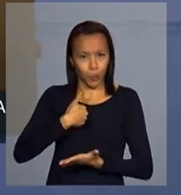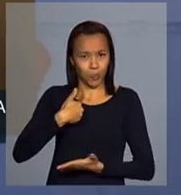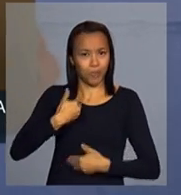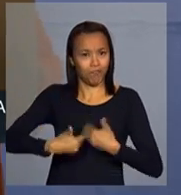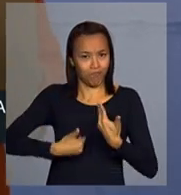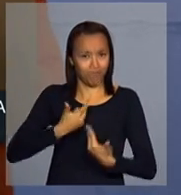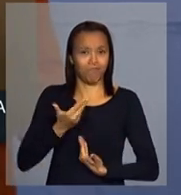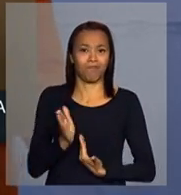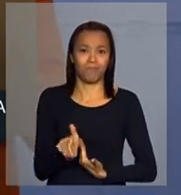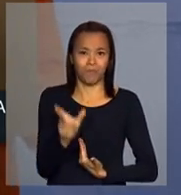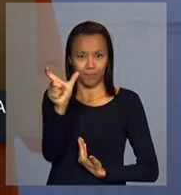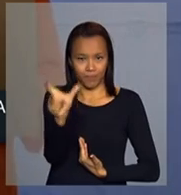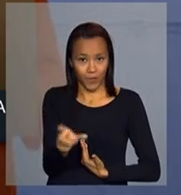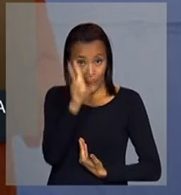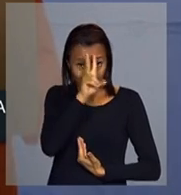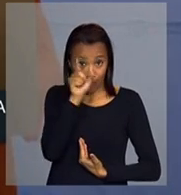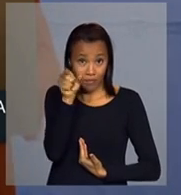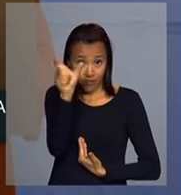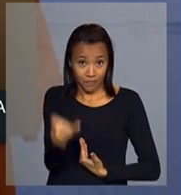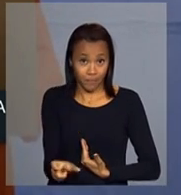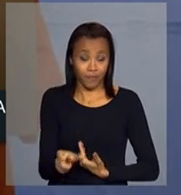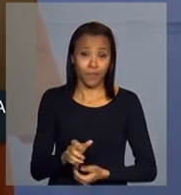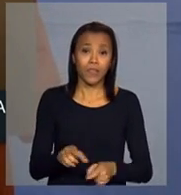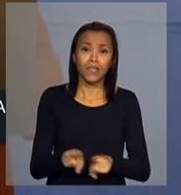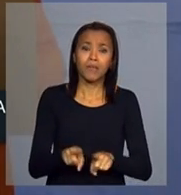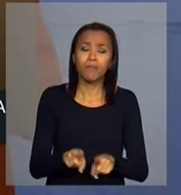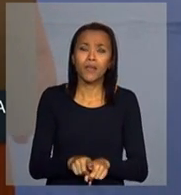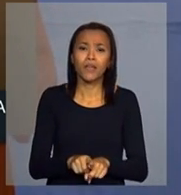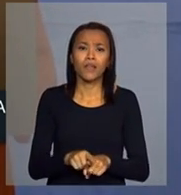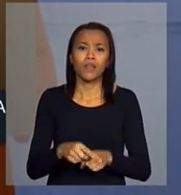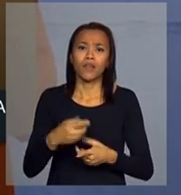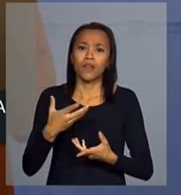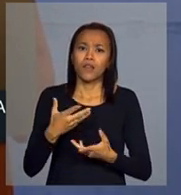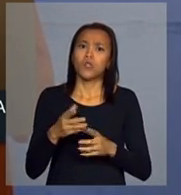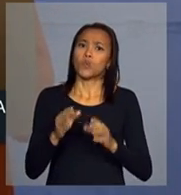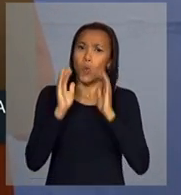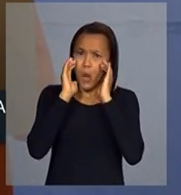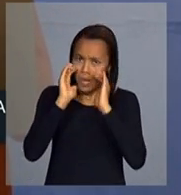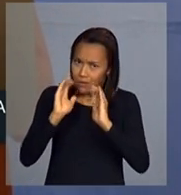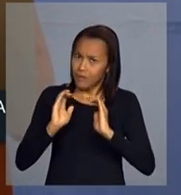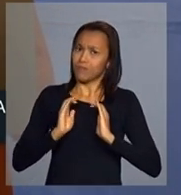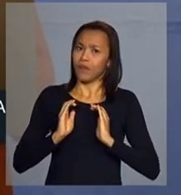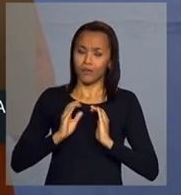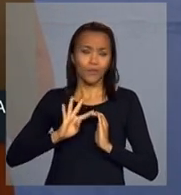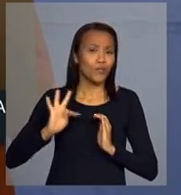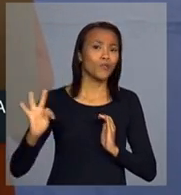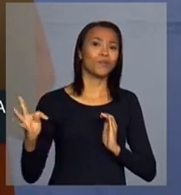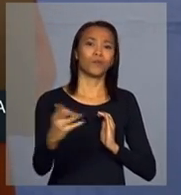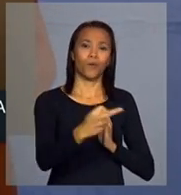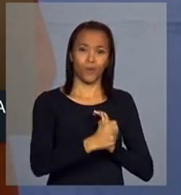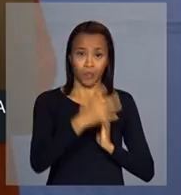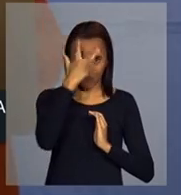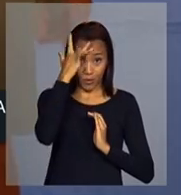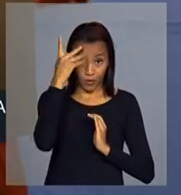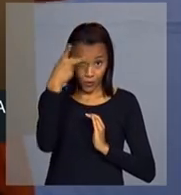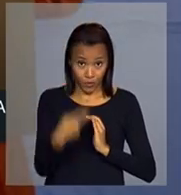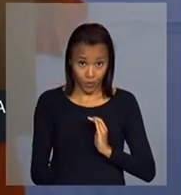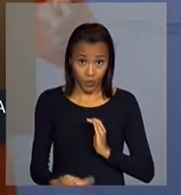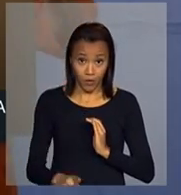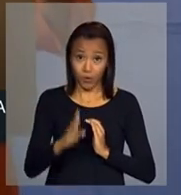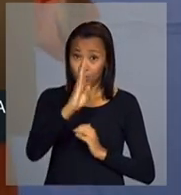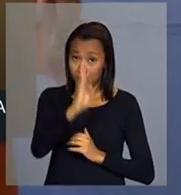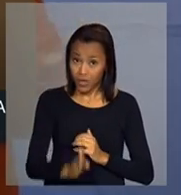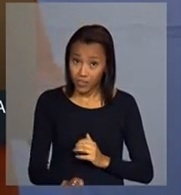Além do imenso carinho, o grande e imenso respeito que todos os brasileiros que se